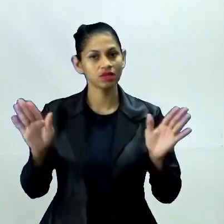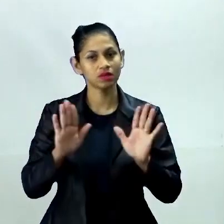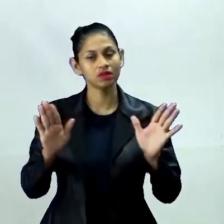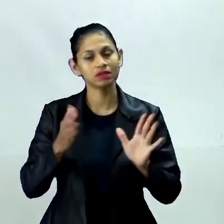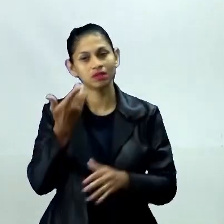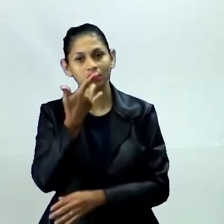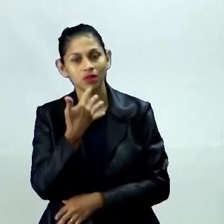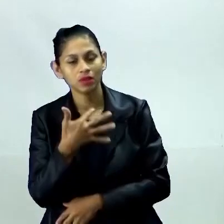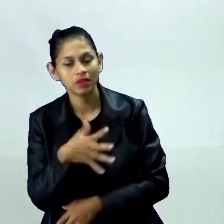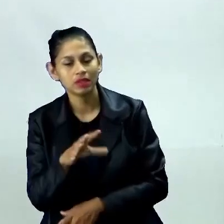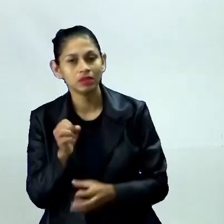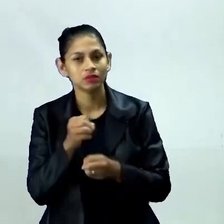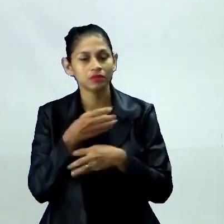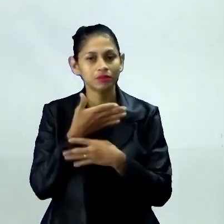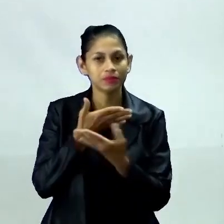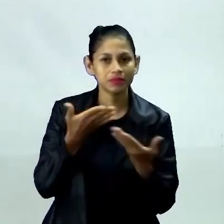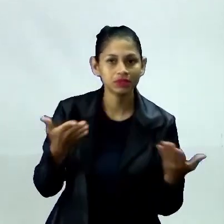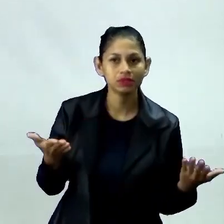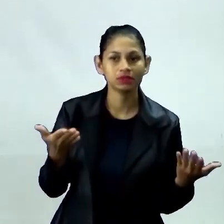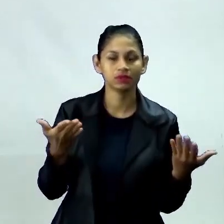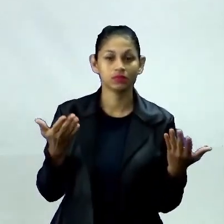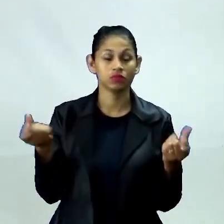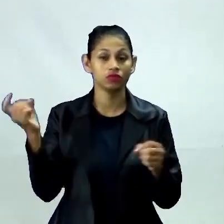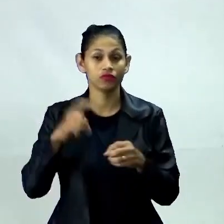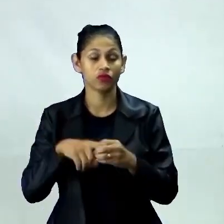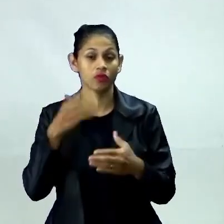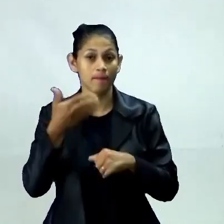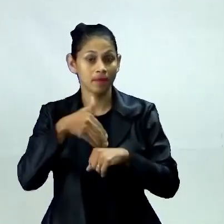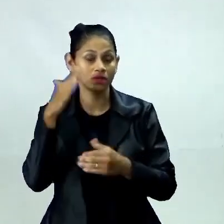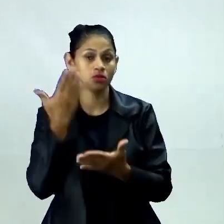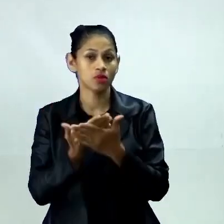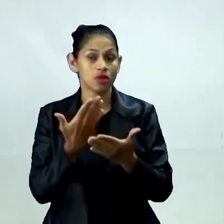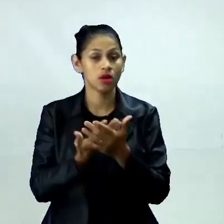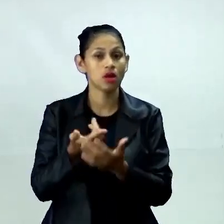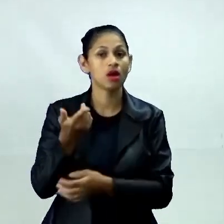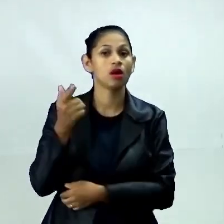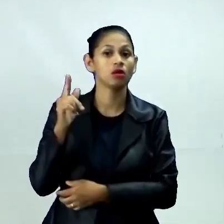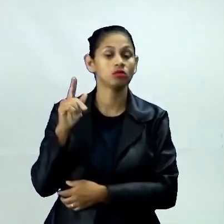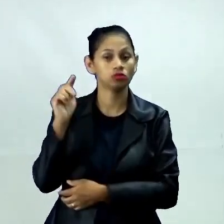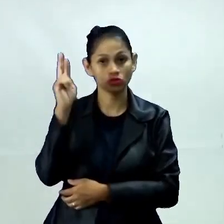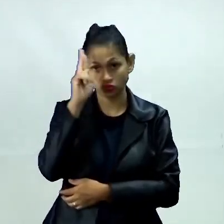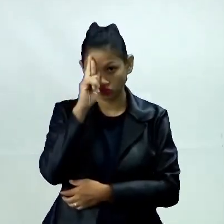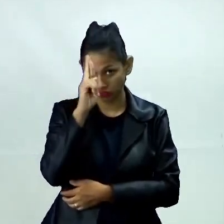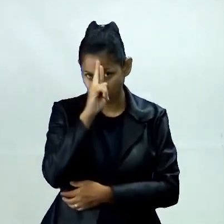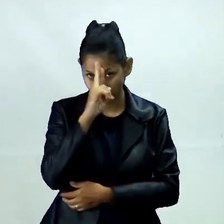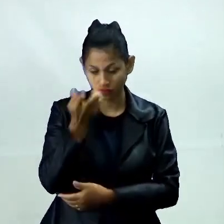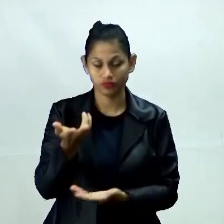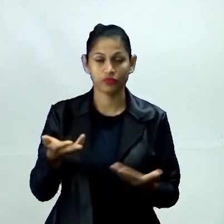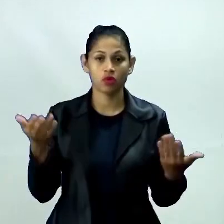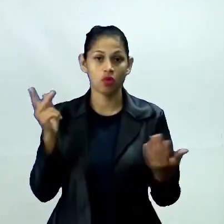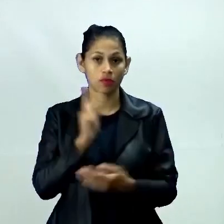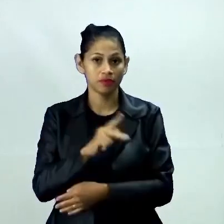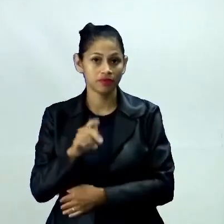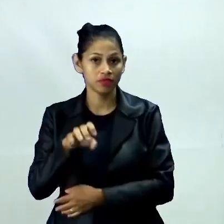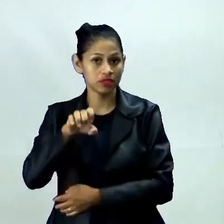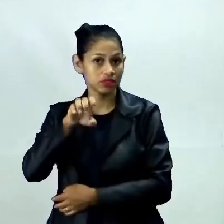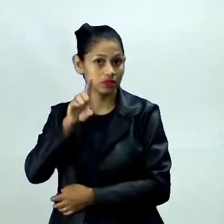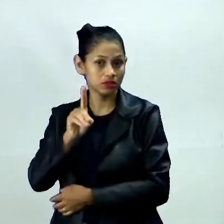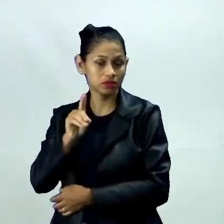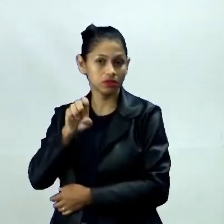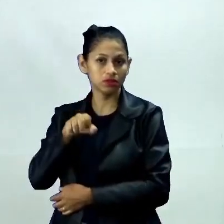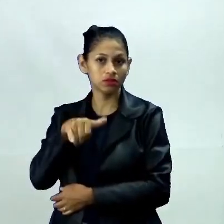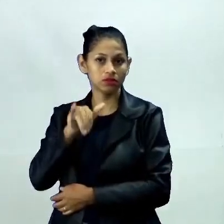Olá, crianças, tudo bem? Estou de volta para mais uma aula de história hoje, tá com vocês? Sou a professora Dali,